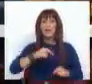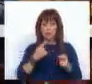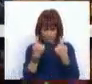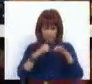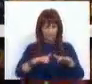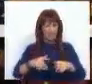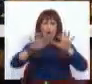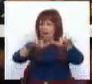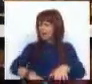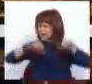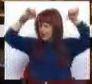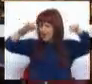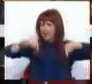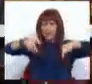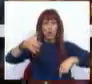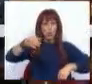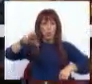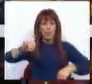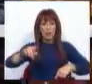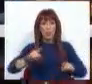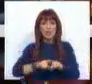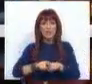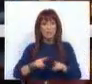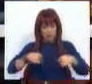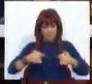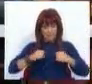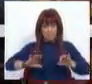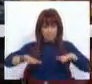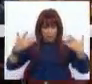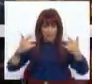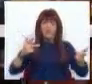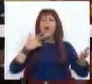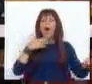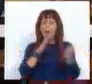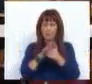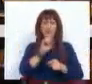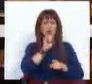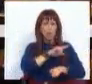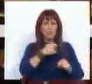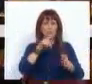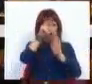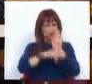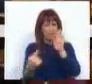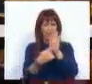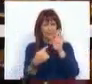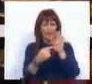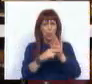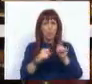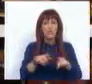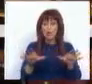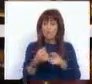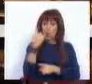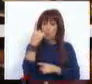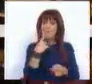plenário, ao Parlamento, que o Partido Socialista, por sua iniciativa, aproveitará as possibilidades regimentais para que uma